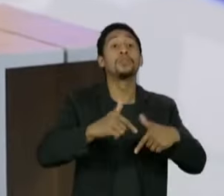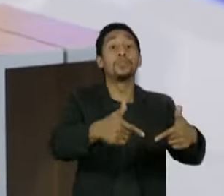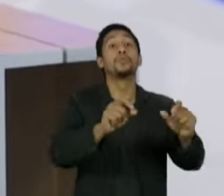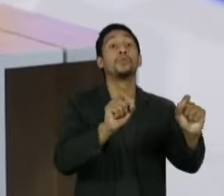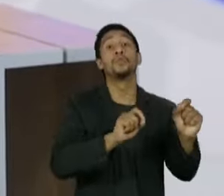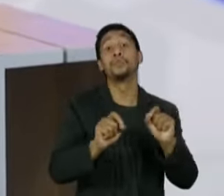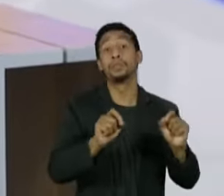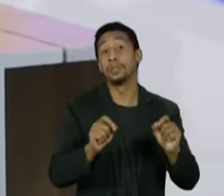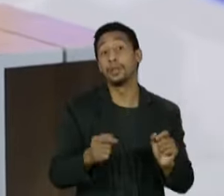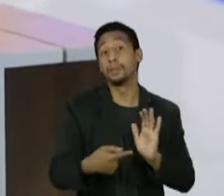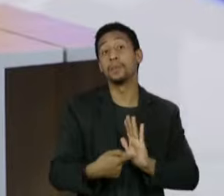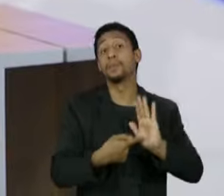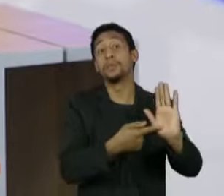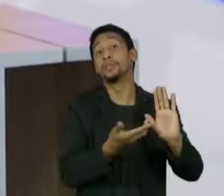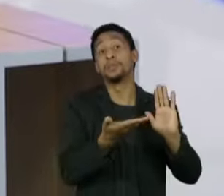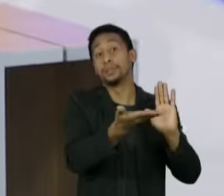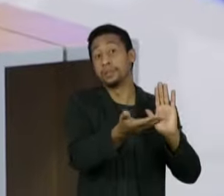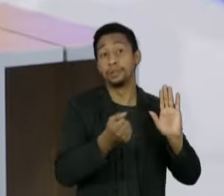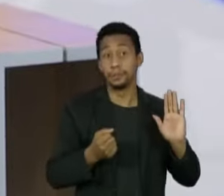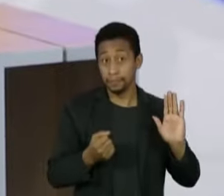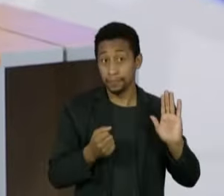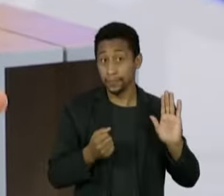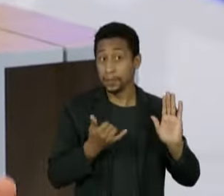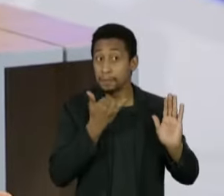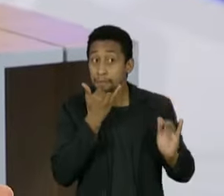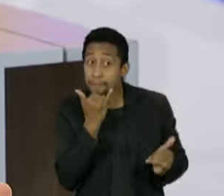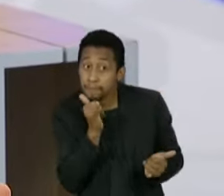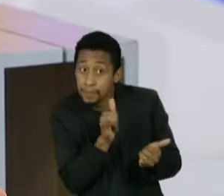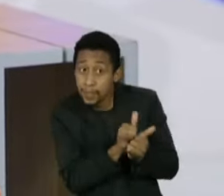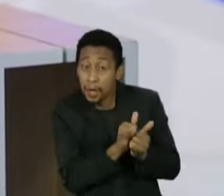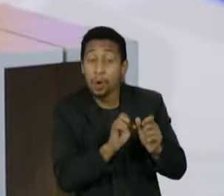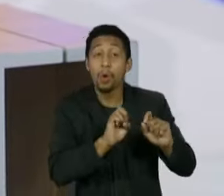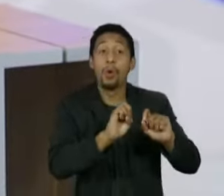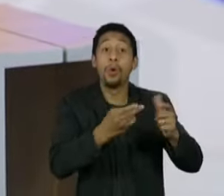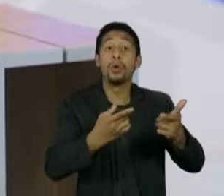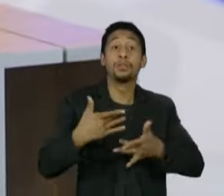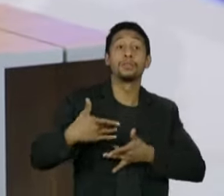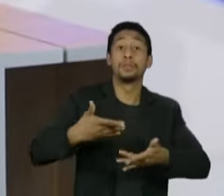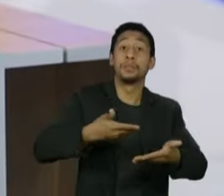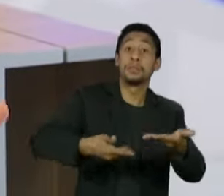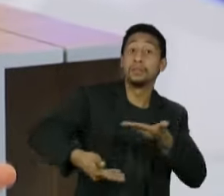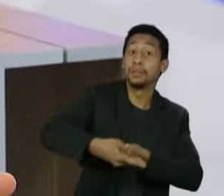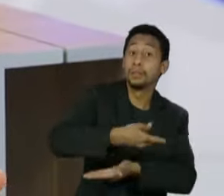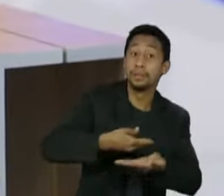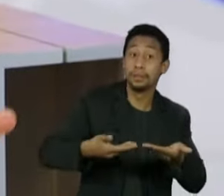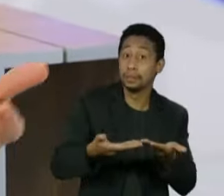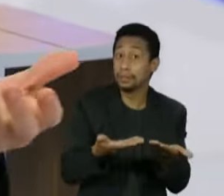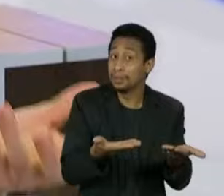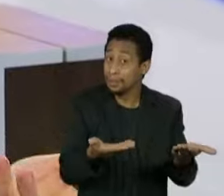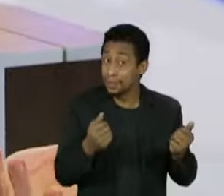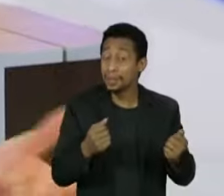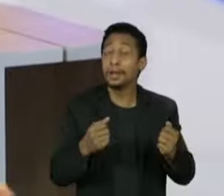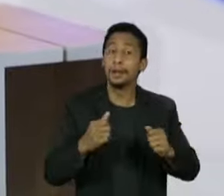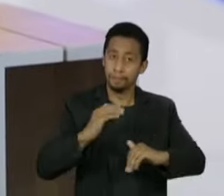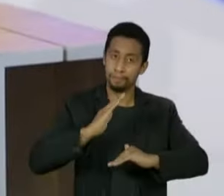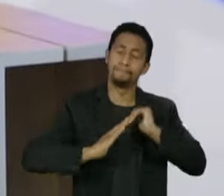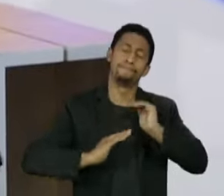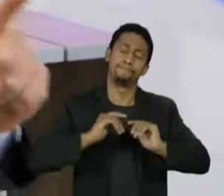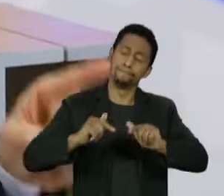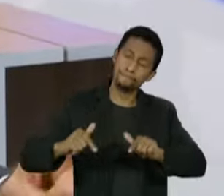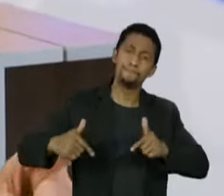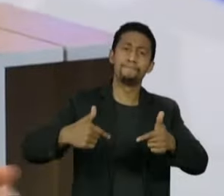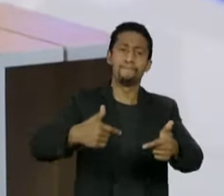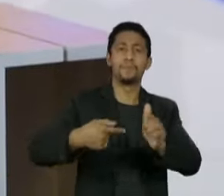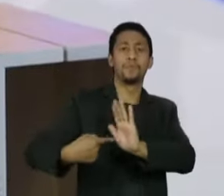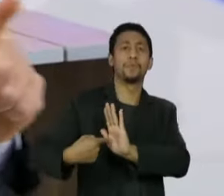para demonstrar que aquele seu pedido de perdão ou demonstração de solidariedade se transformou num ato concreto que